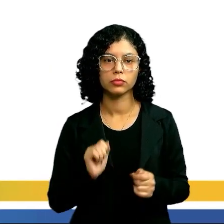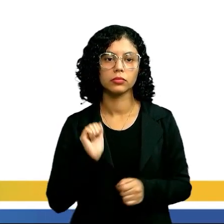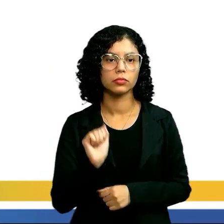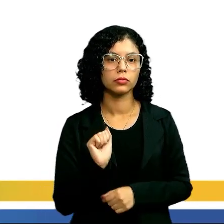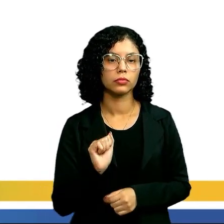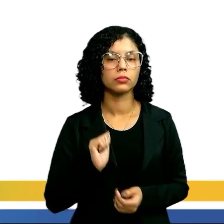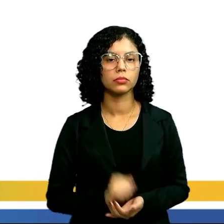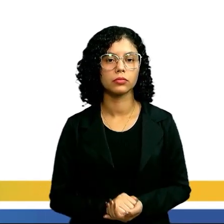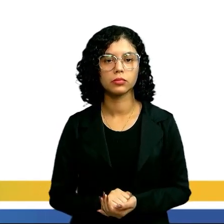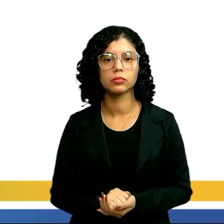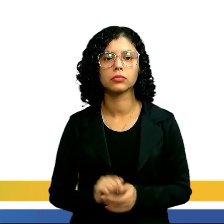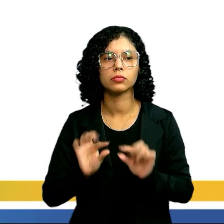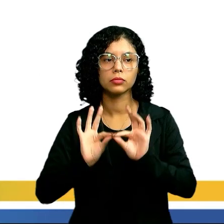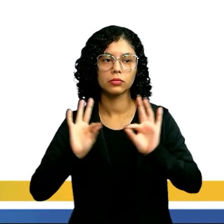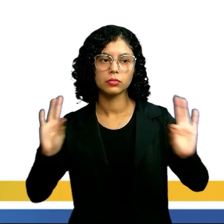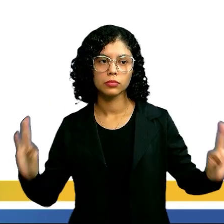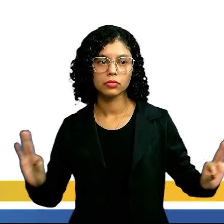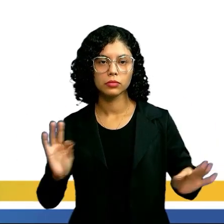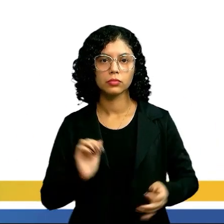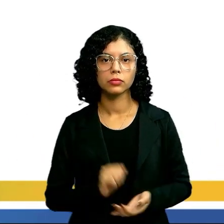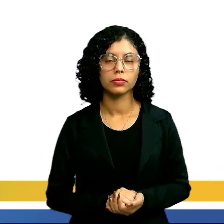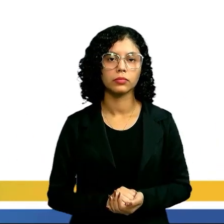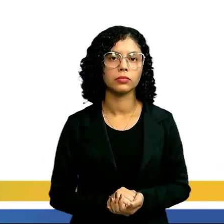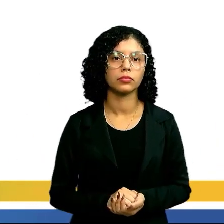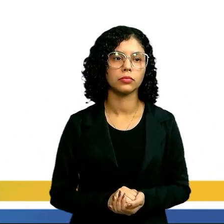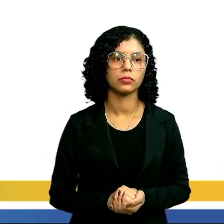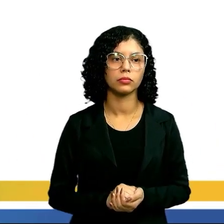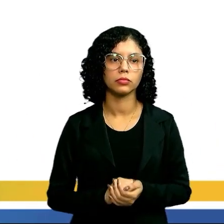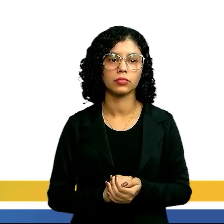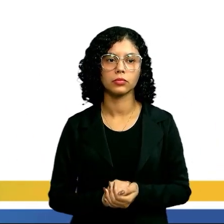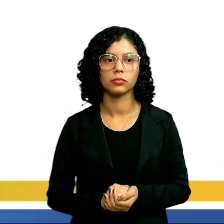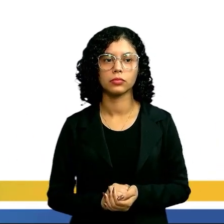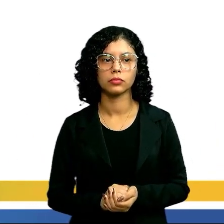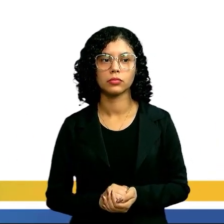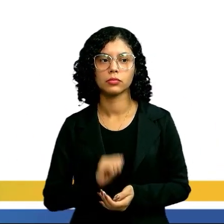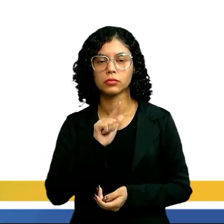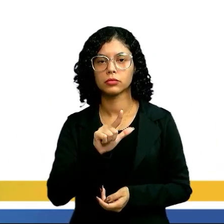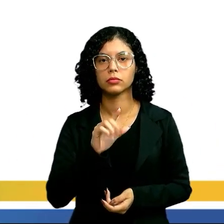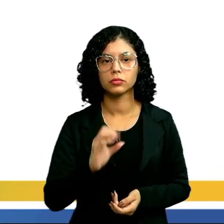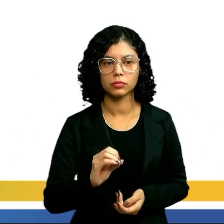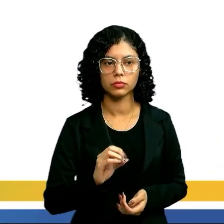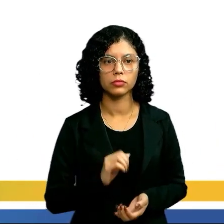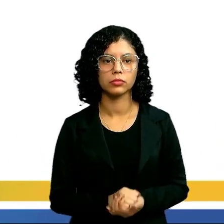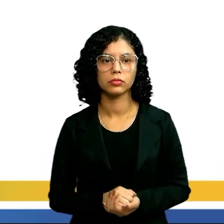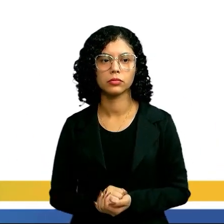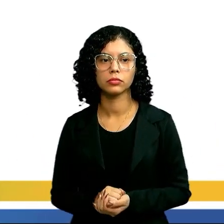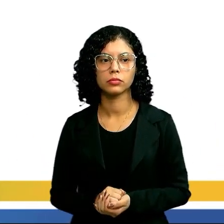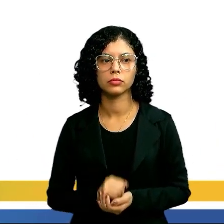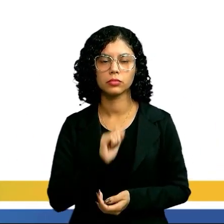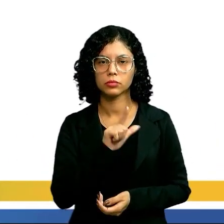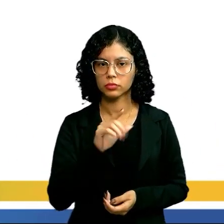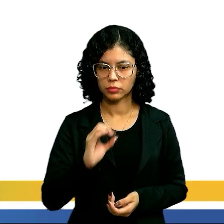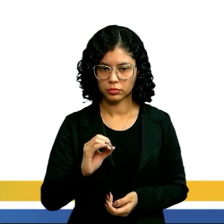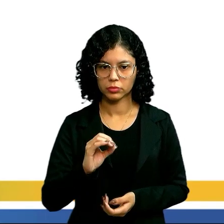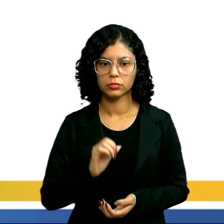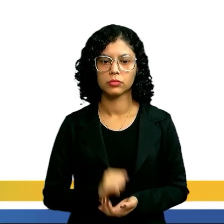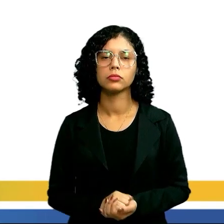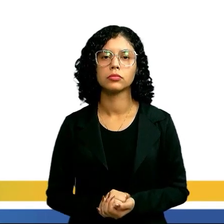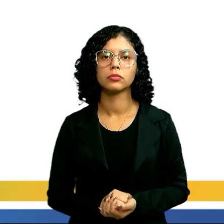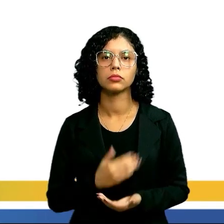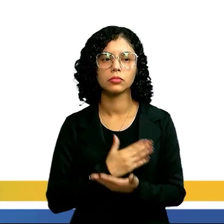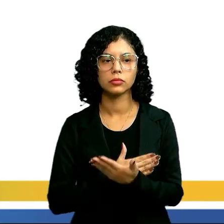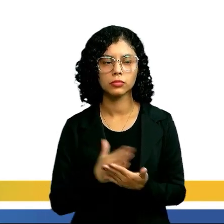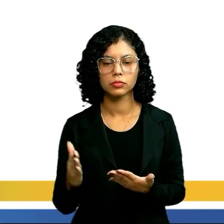ao seu comprimento original, que é o ΔL elevado a zero, ou seja, L zero, que é o